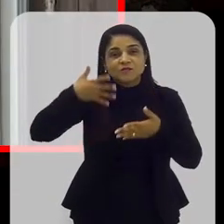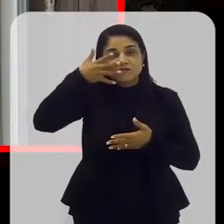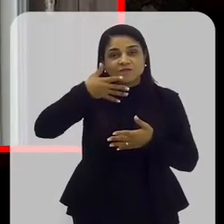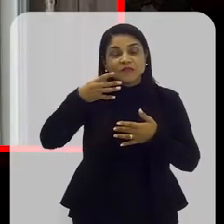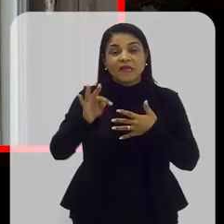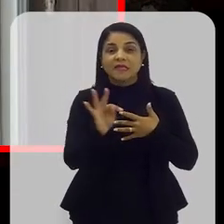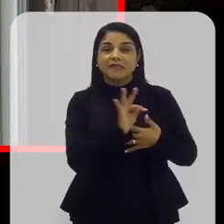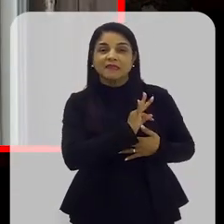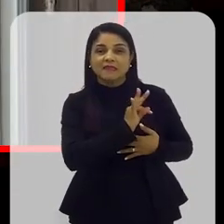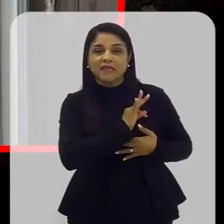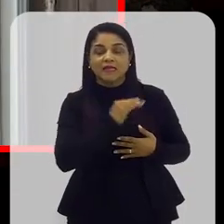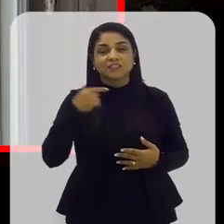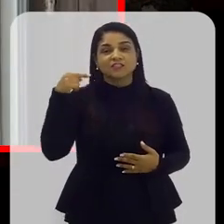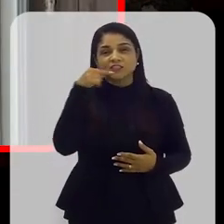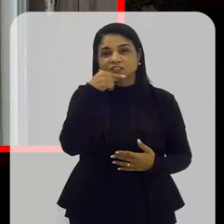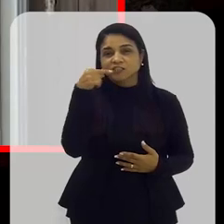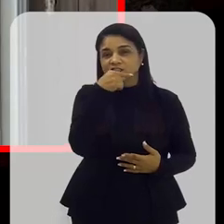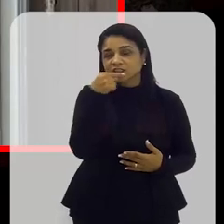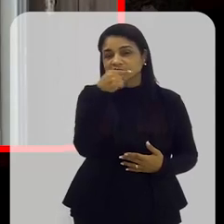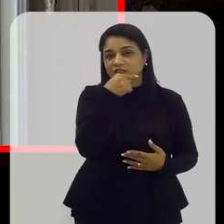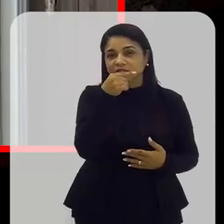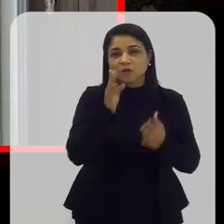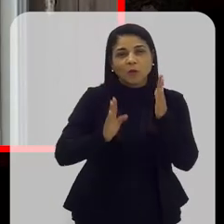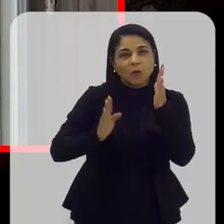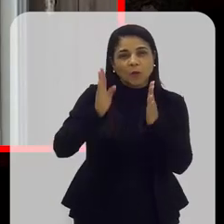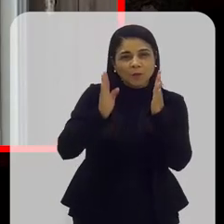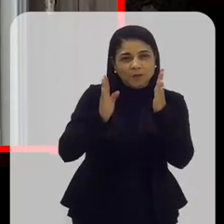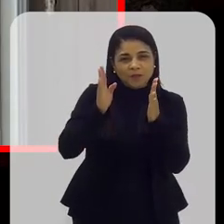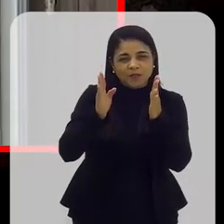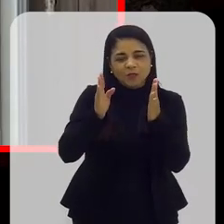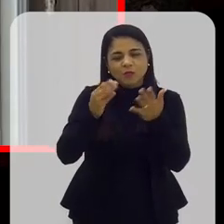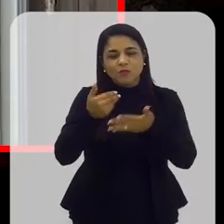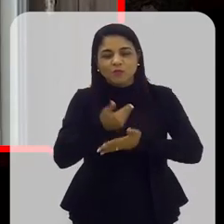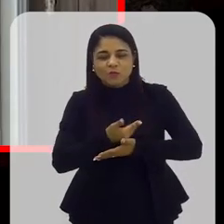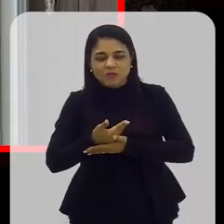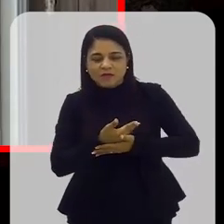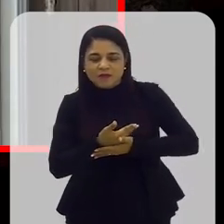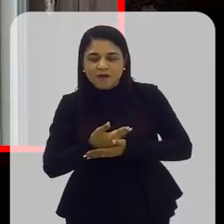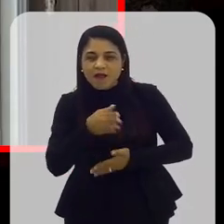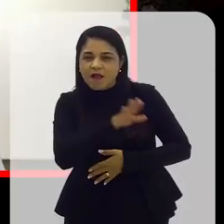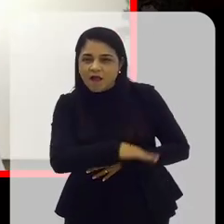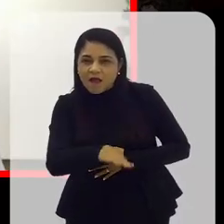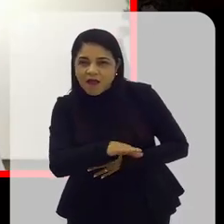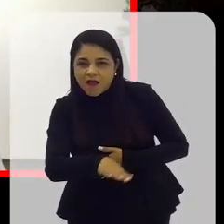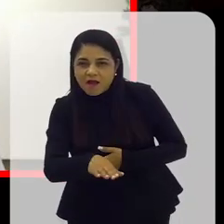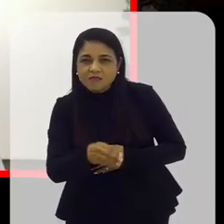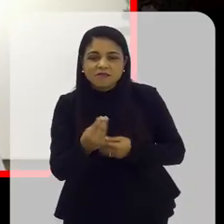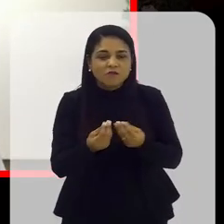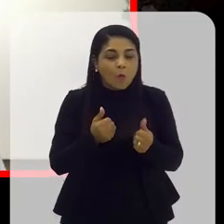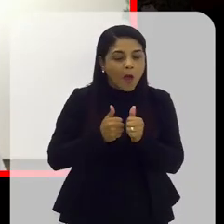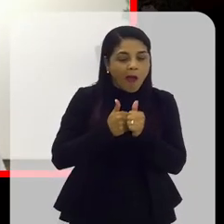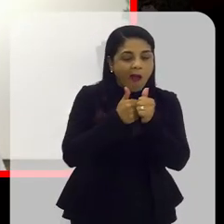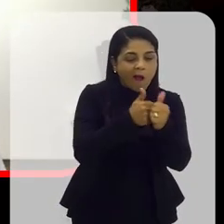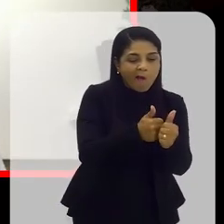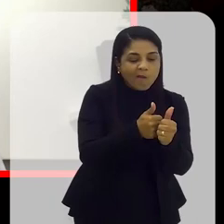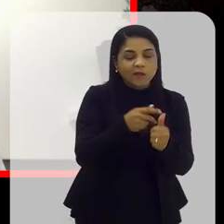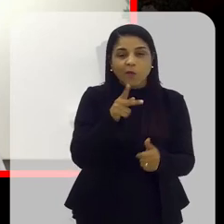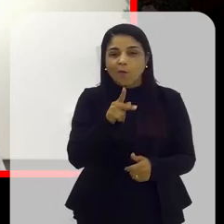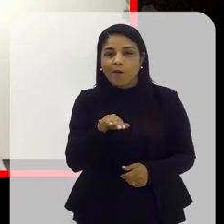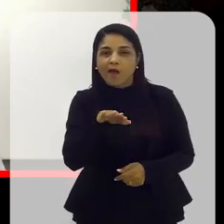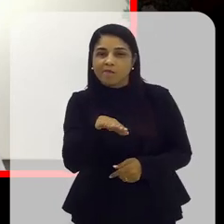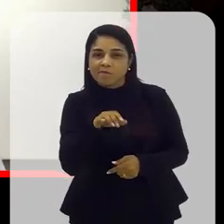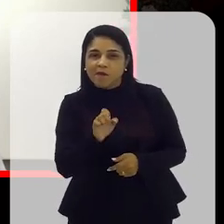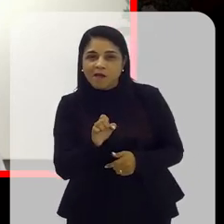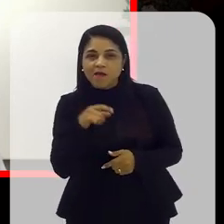Fala um pouquinho sobre as técnicas de escovação, qual é o melhor período para introduzir isso na criança, até que idade ela deve ser acompanhada,